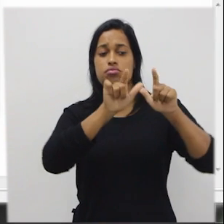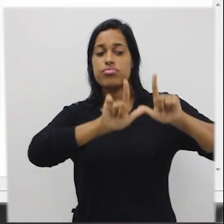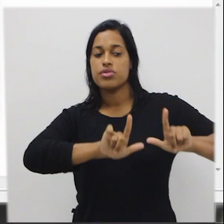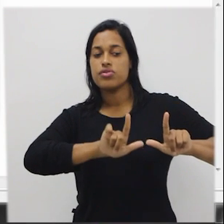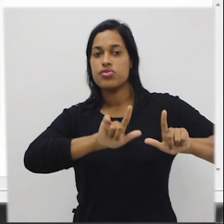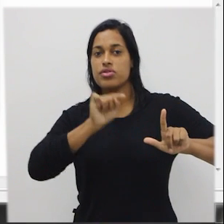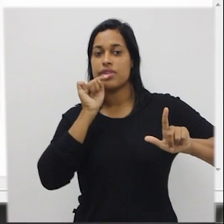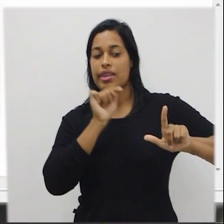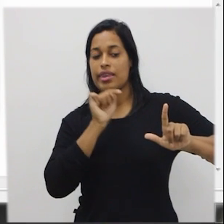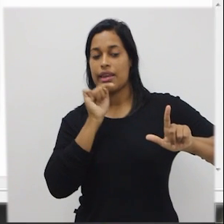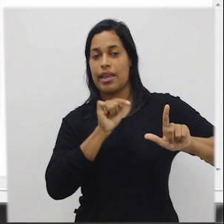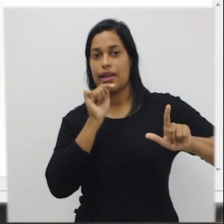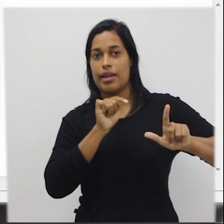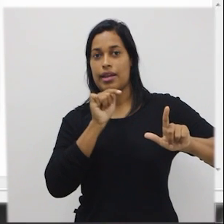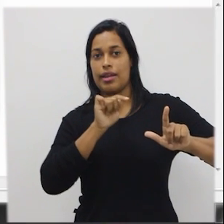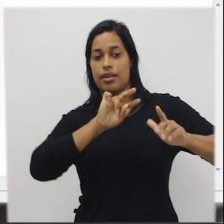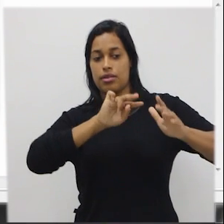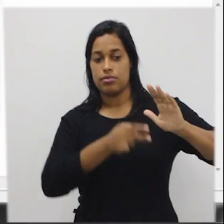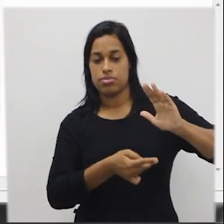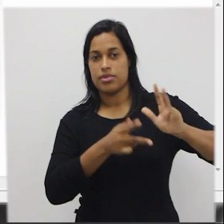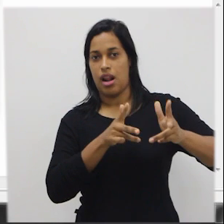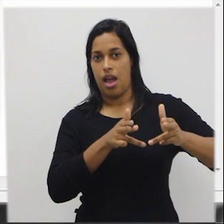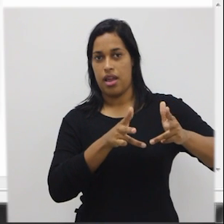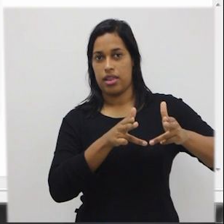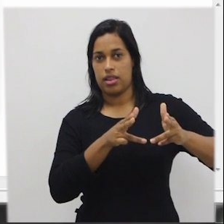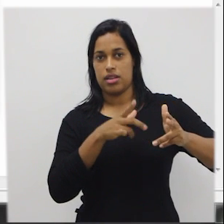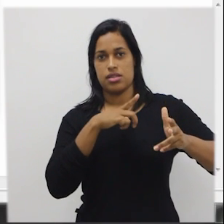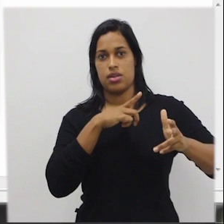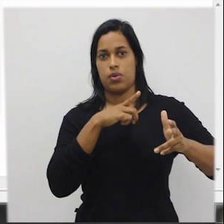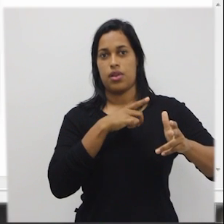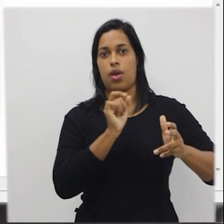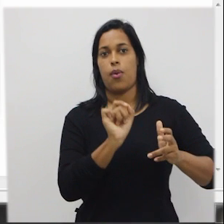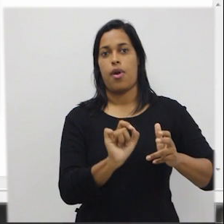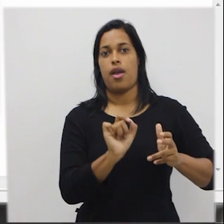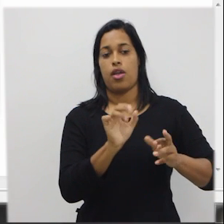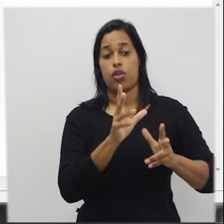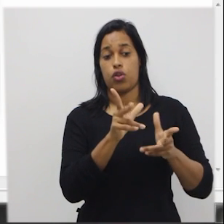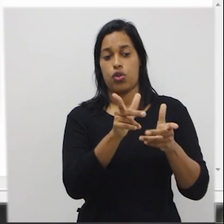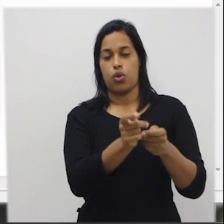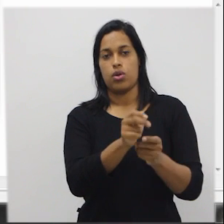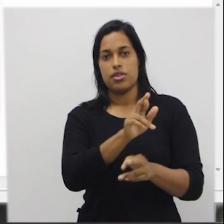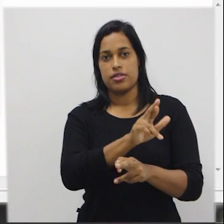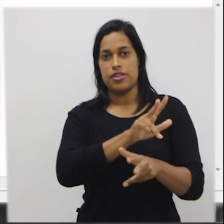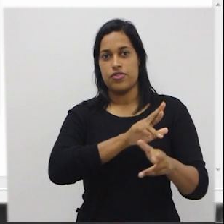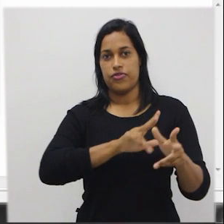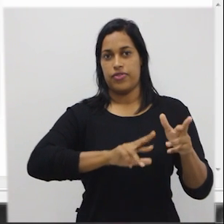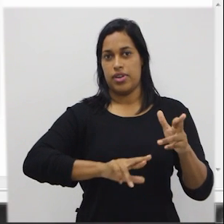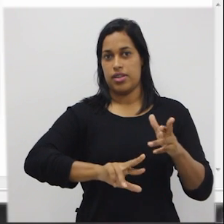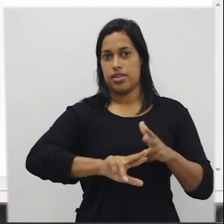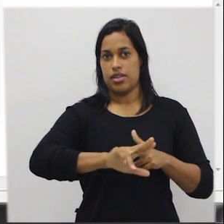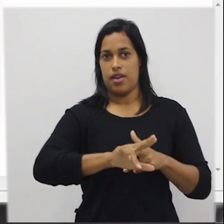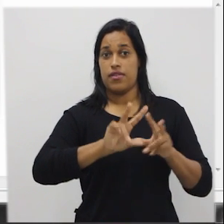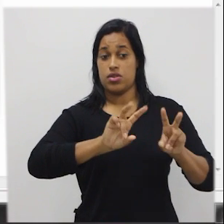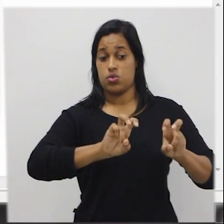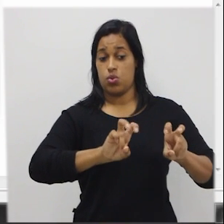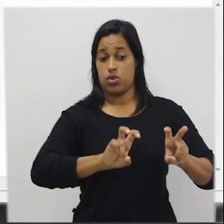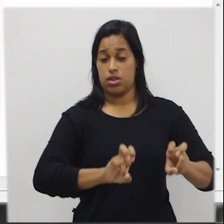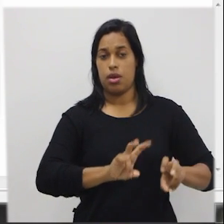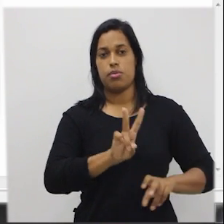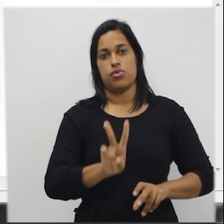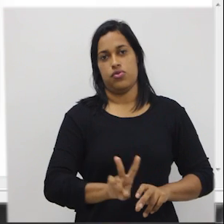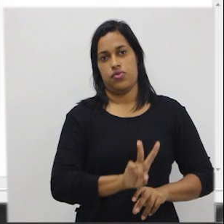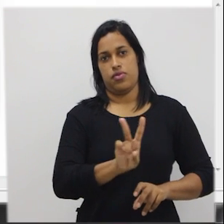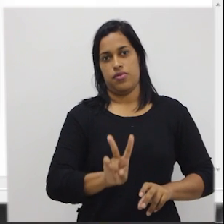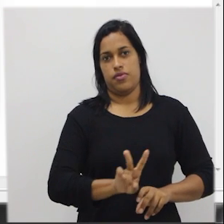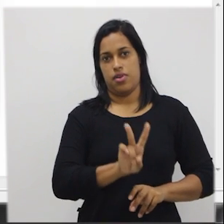fica abaixo da janela de edição nós temos também todas as variáveis o tipo e os valores que